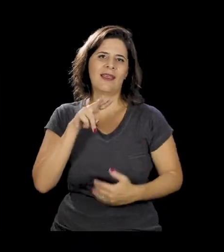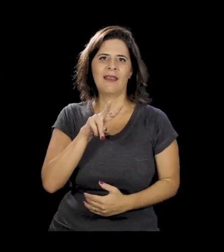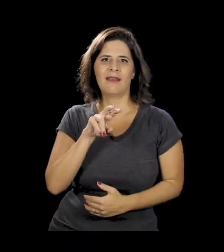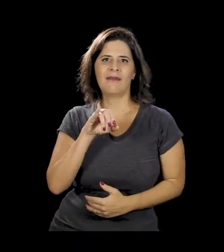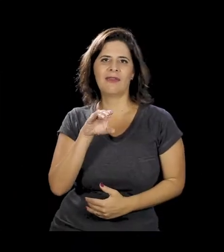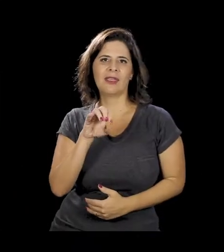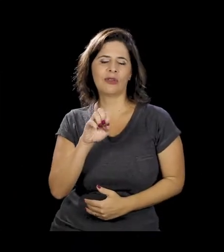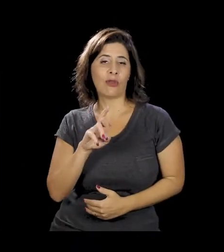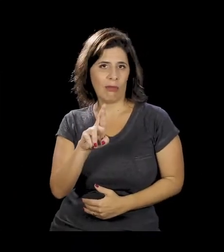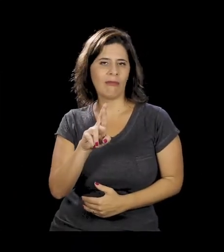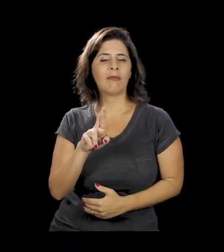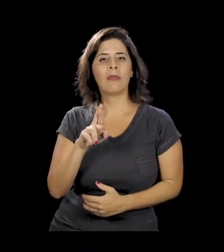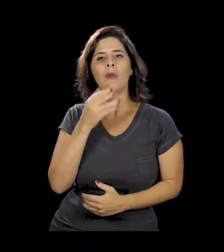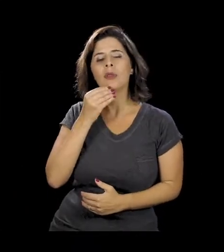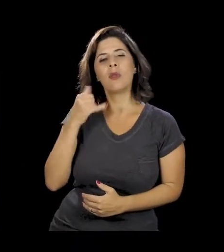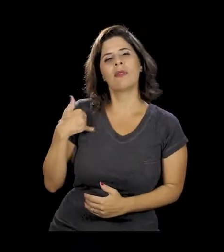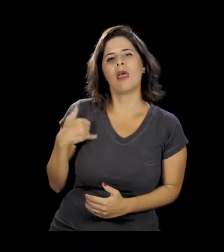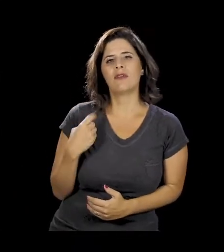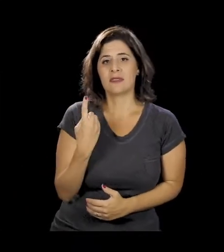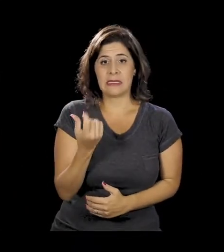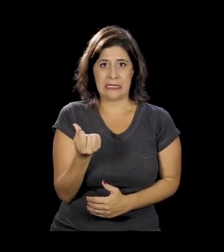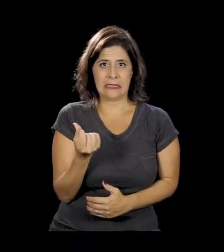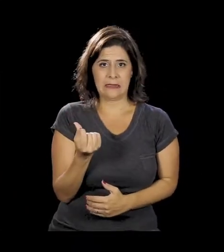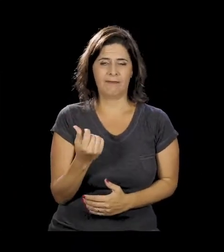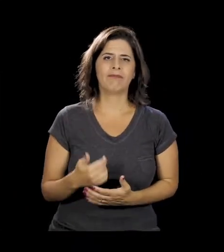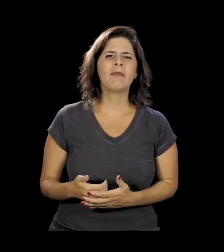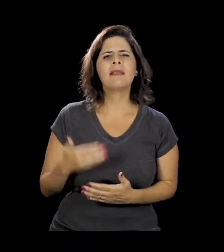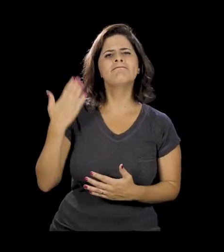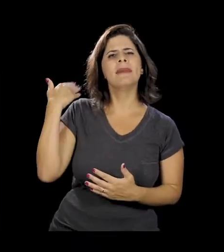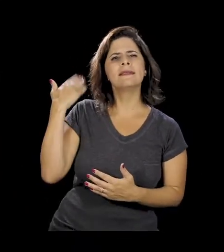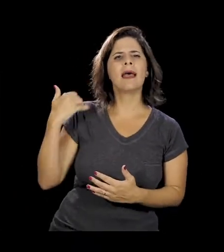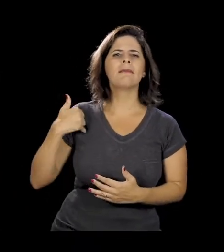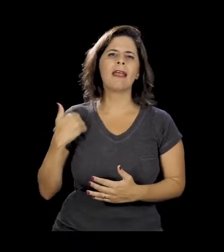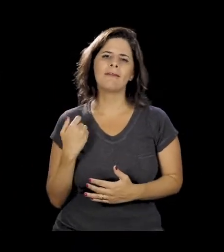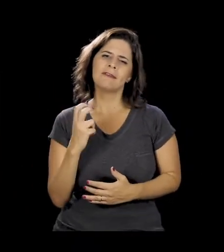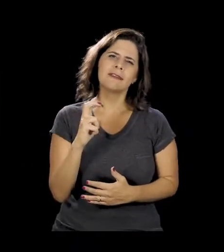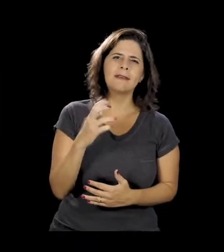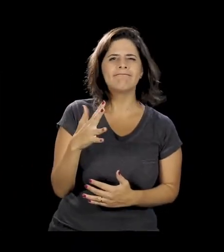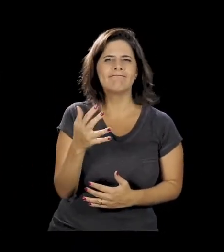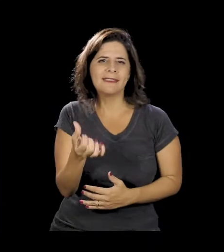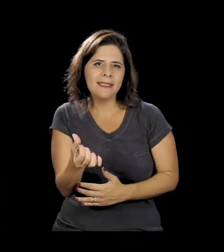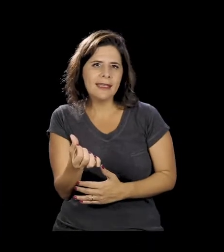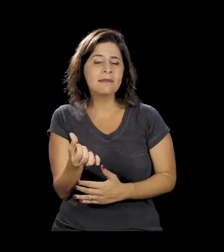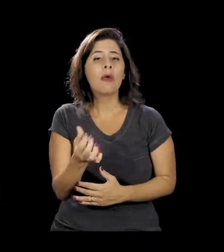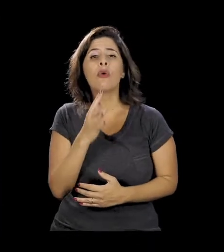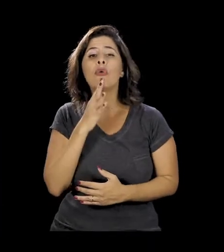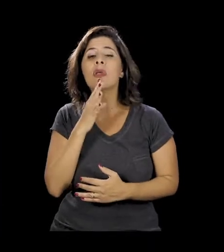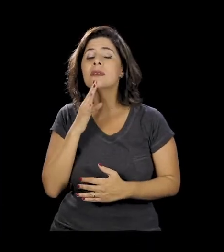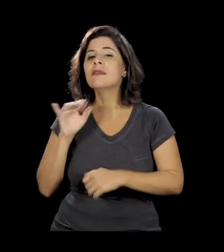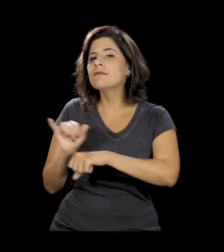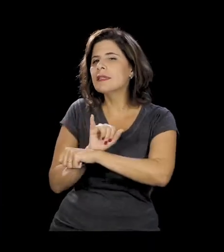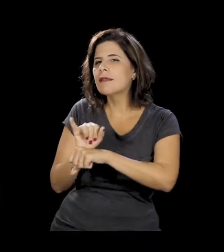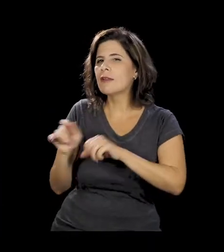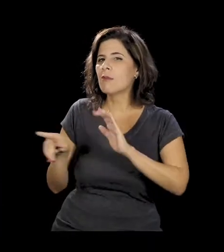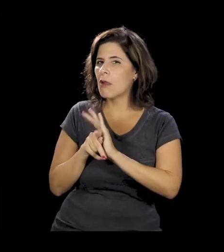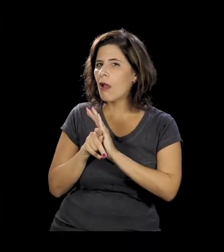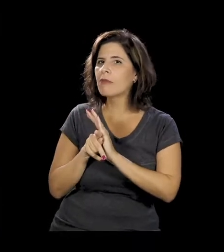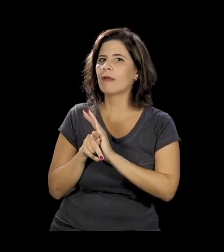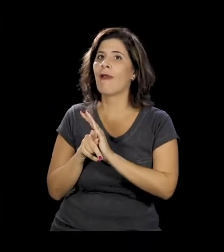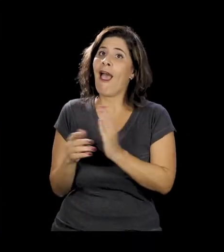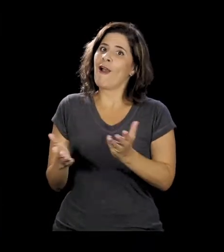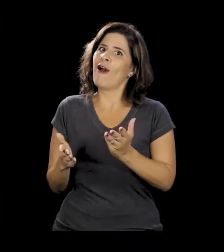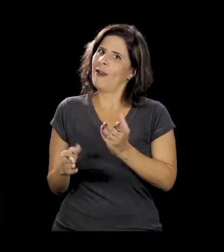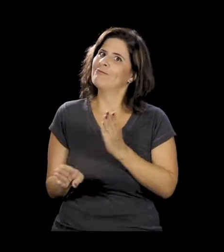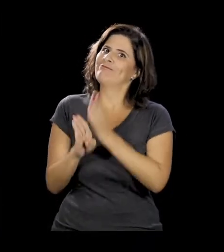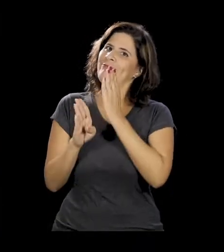anos. Usa blusa vermelha de mangas longas. E a gente, aproximadamente quando ele tinha uns 5, 6 anos de idade, a gente conhecia uma ferramenta que